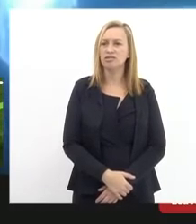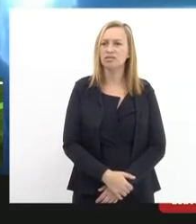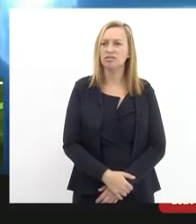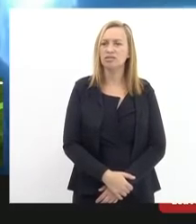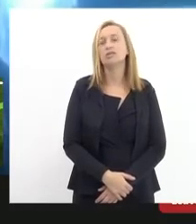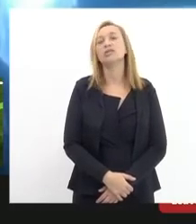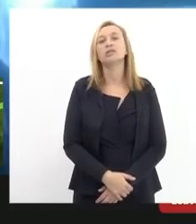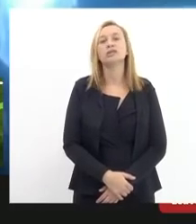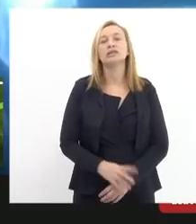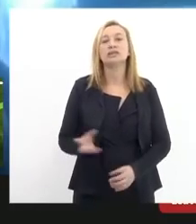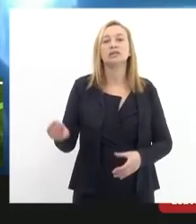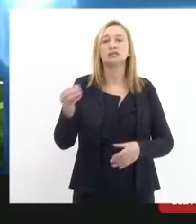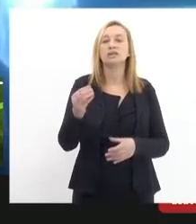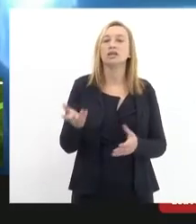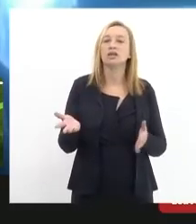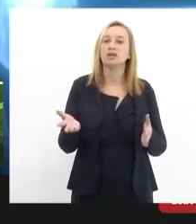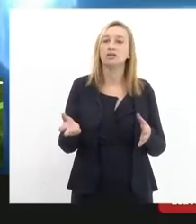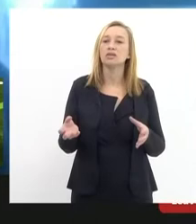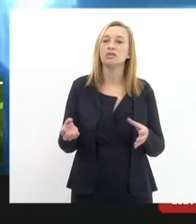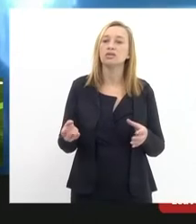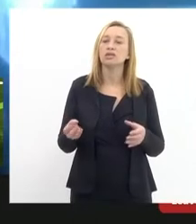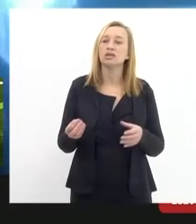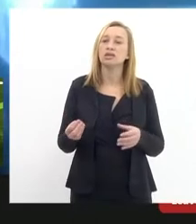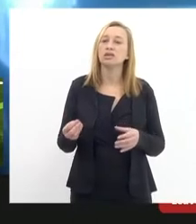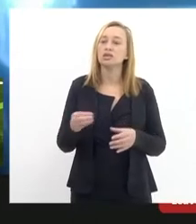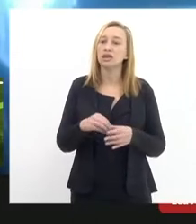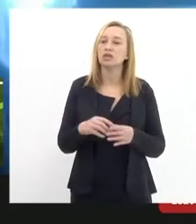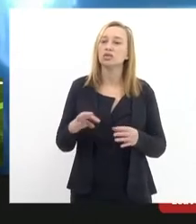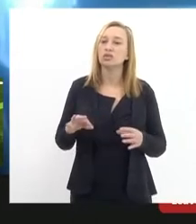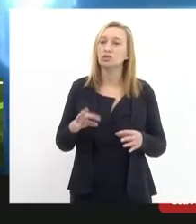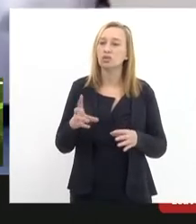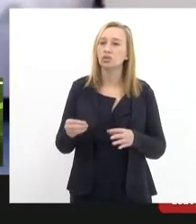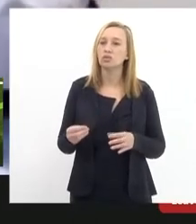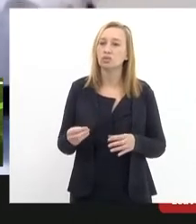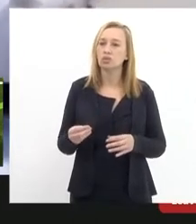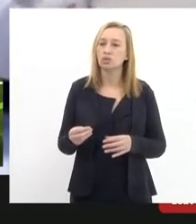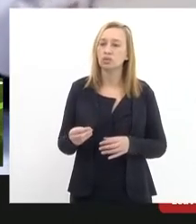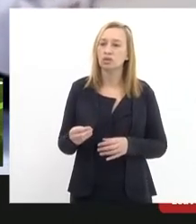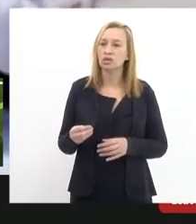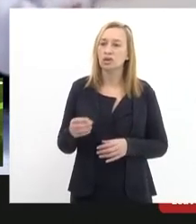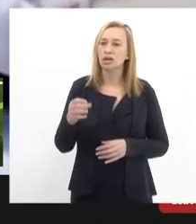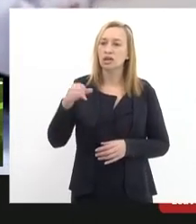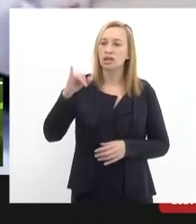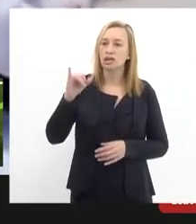dentro da linha das intervenções Chico Alencar também